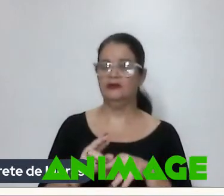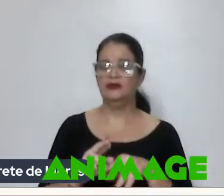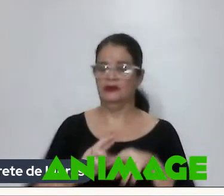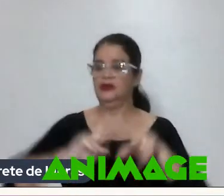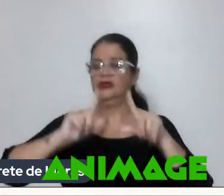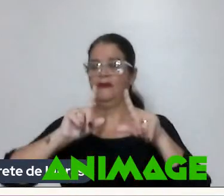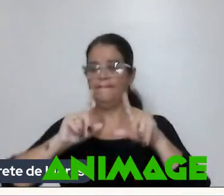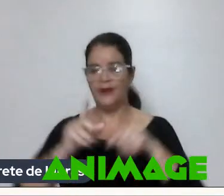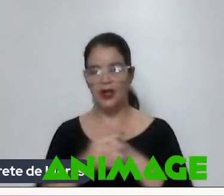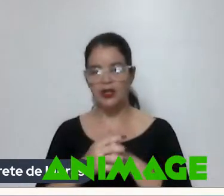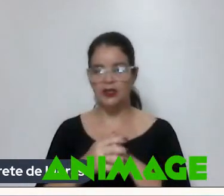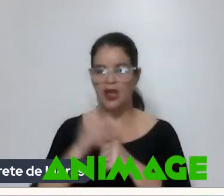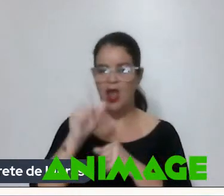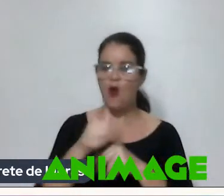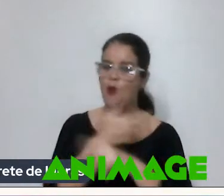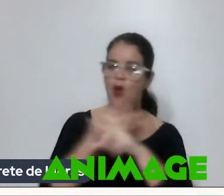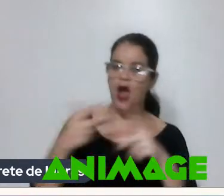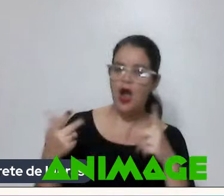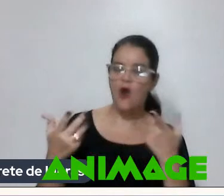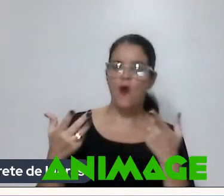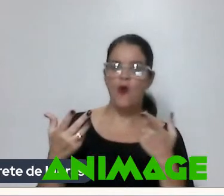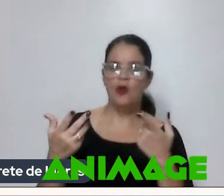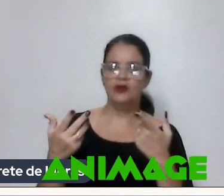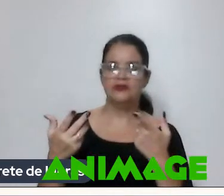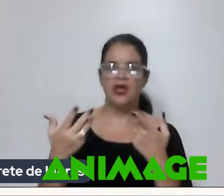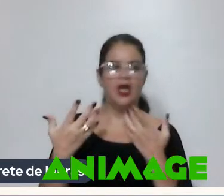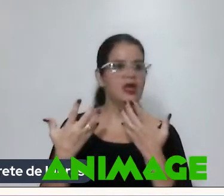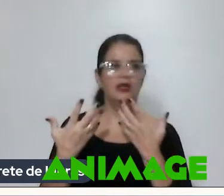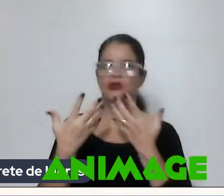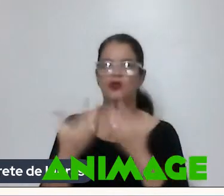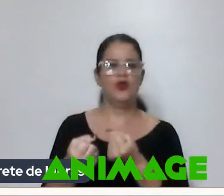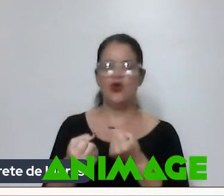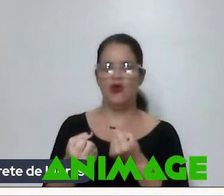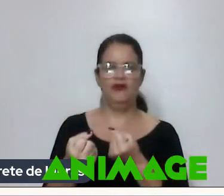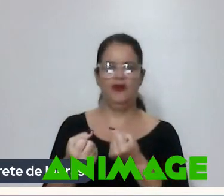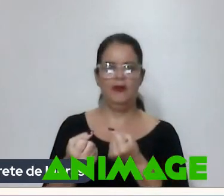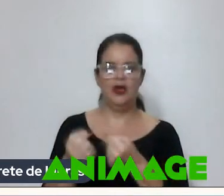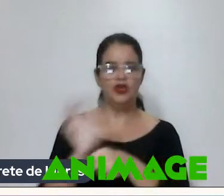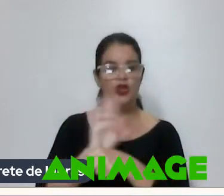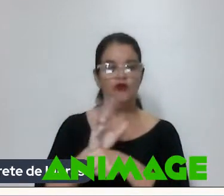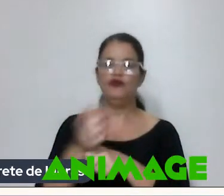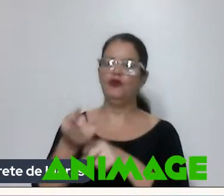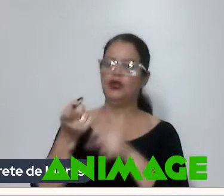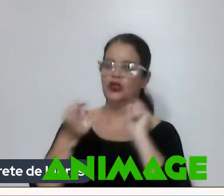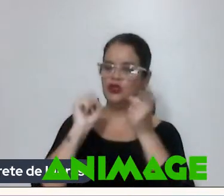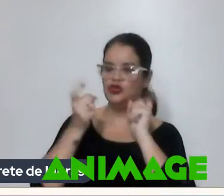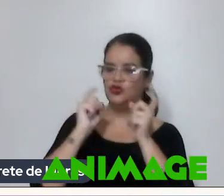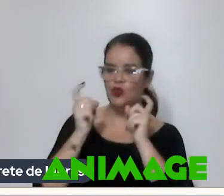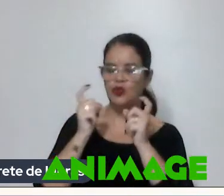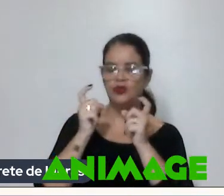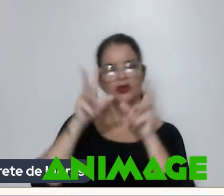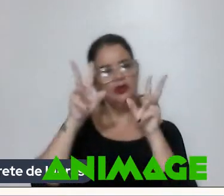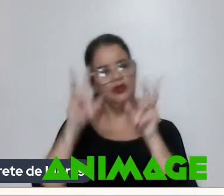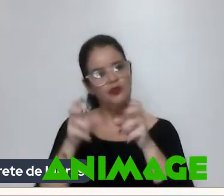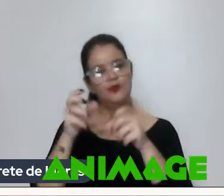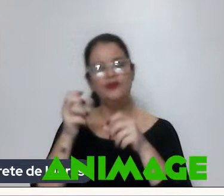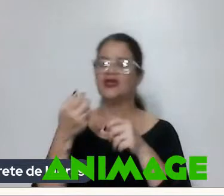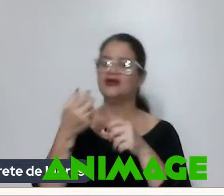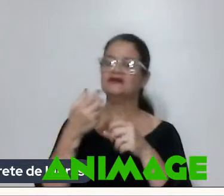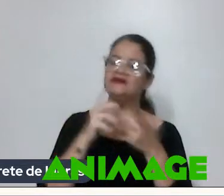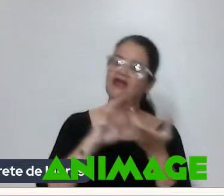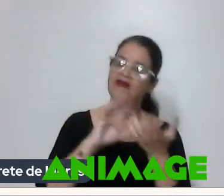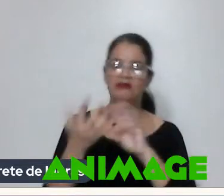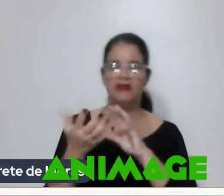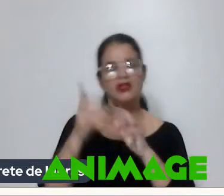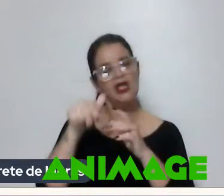Que é uma coisa Do inconformado E o filme Discute muito isso Ele De certa maneira É uma metáfora